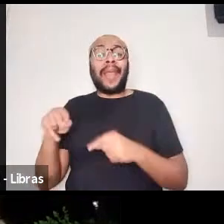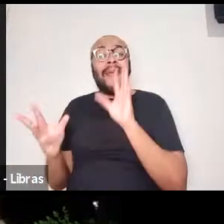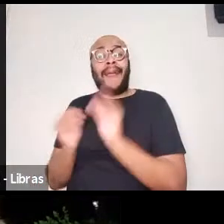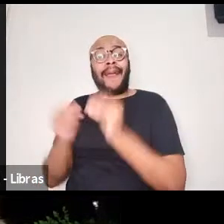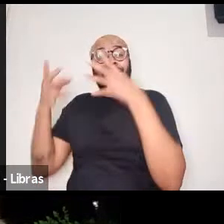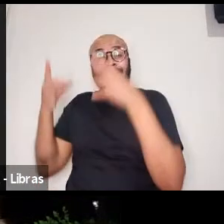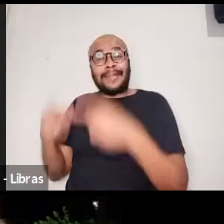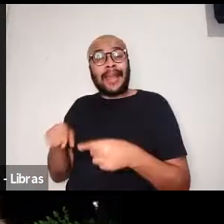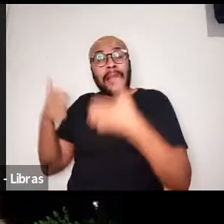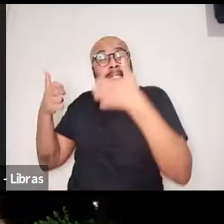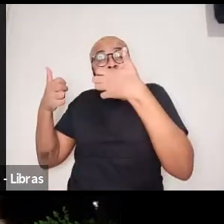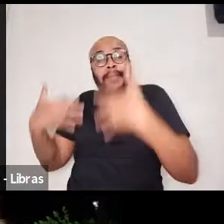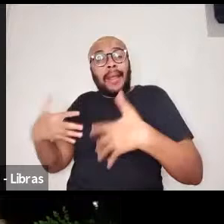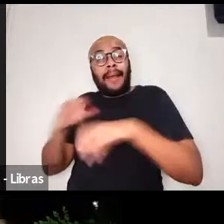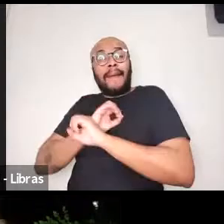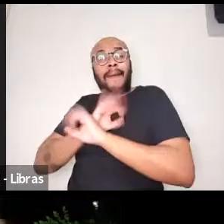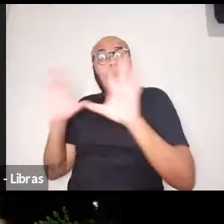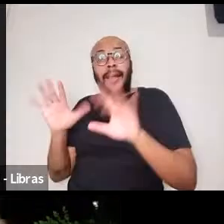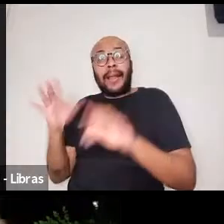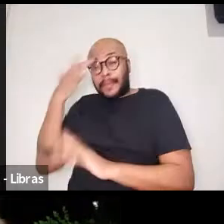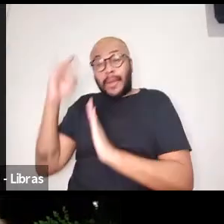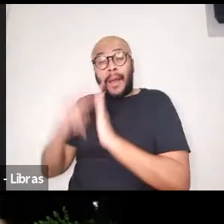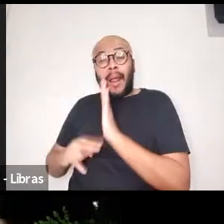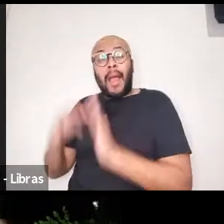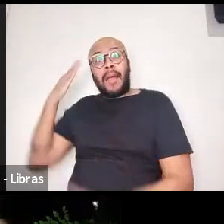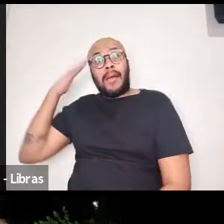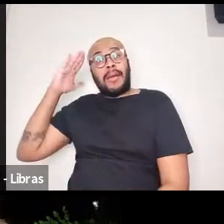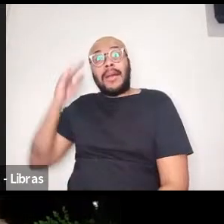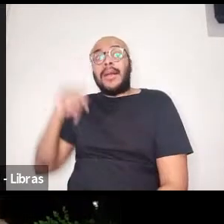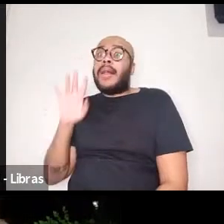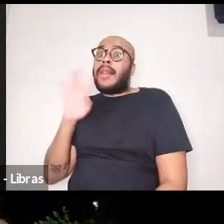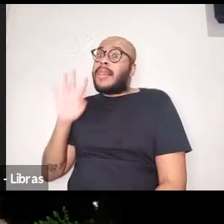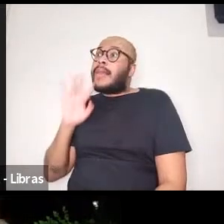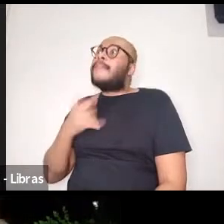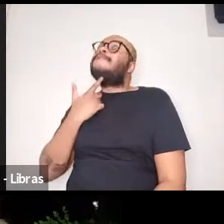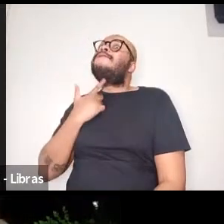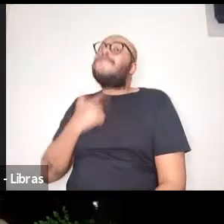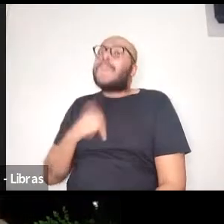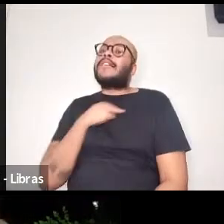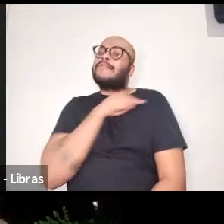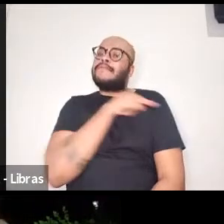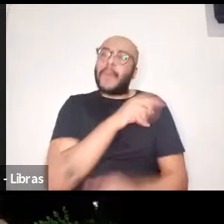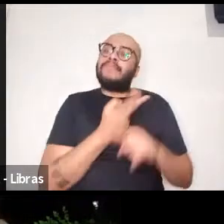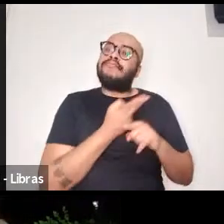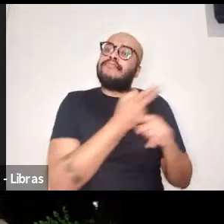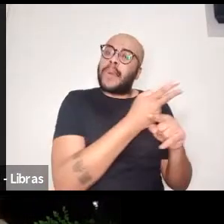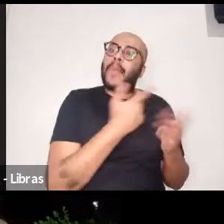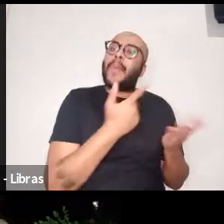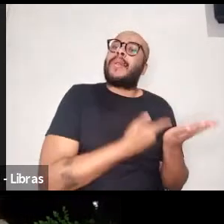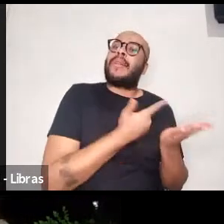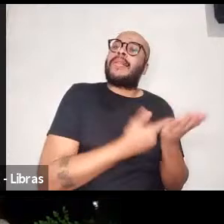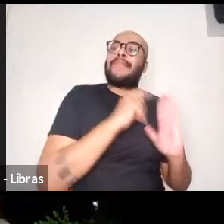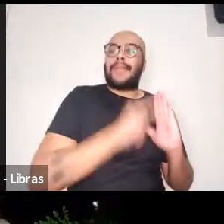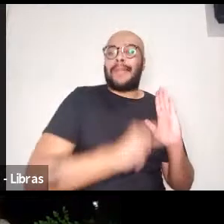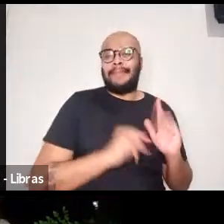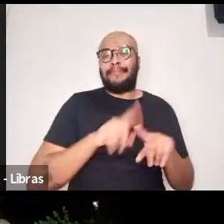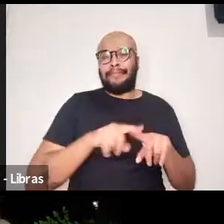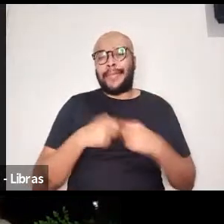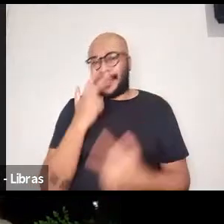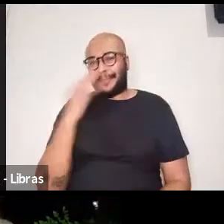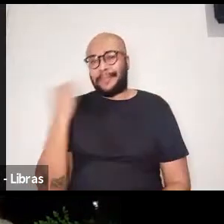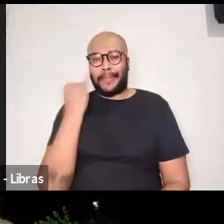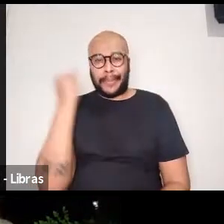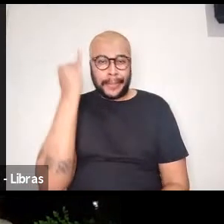perspectiva de leitura do livro, um outro olhar, e isso é muito importante. Eu diria até,